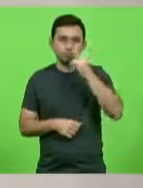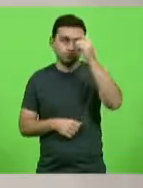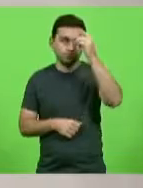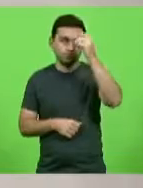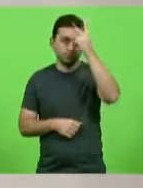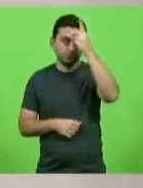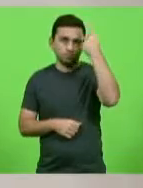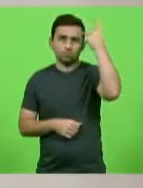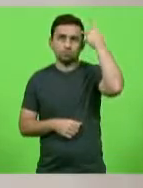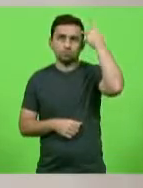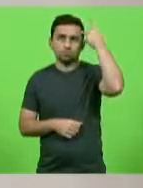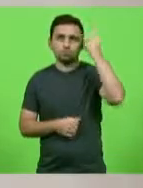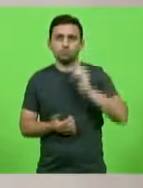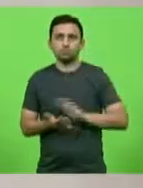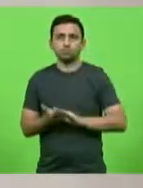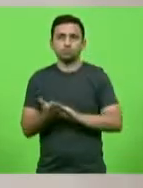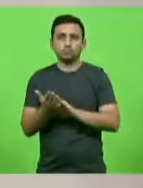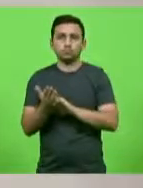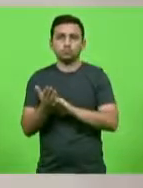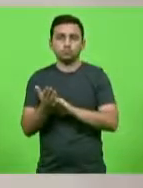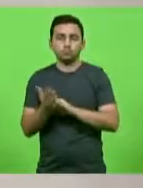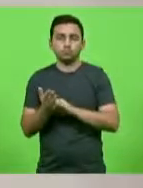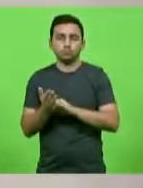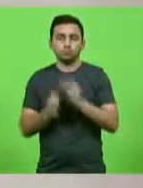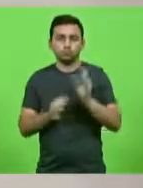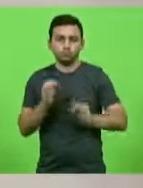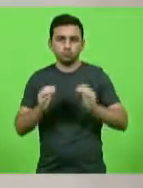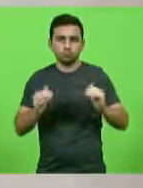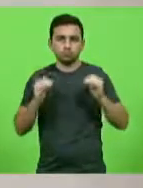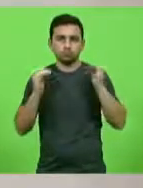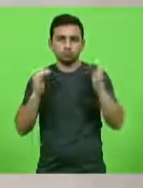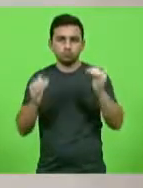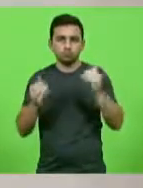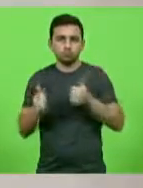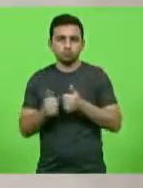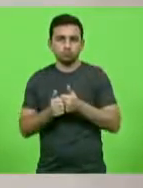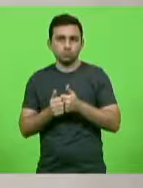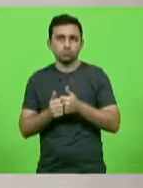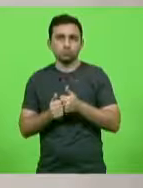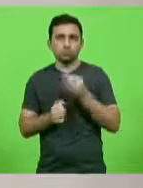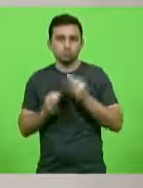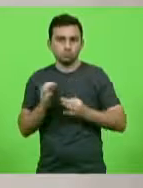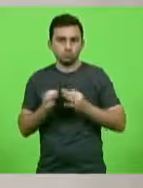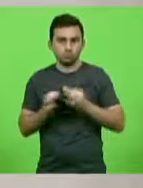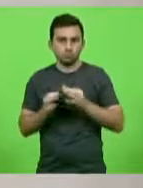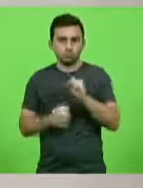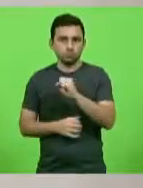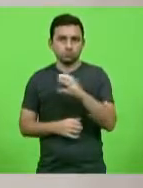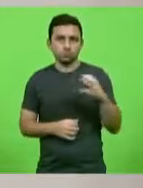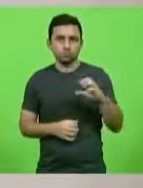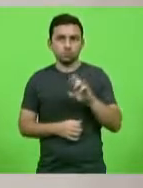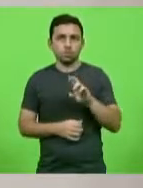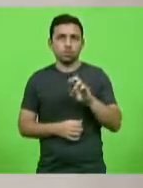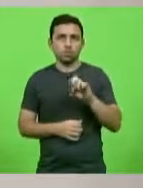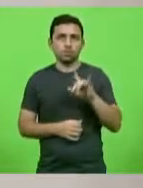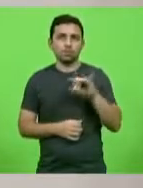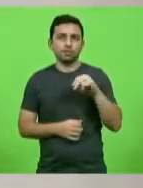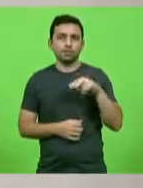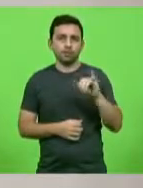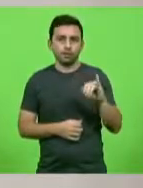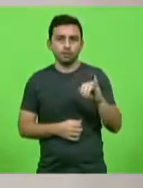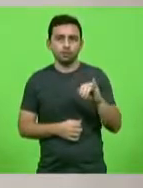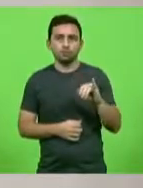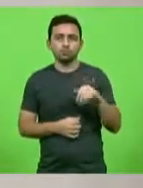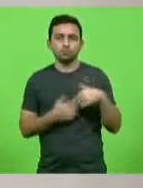Manifestando aplauso ao desembargador do Tribunal de Justiça de Santa Catarina, Ronei Daniele, pelos serviços